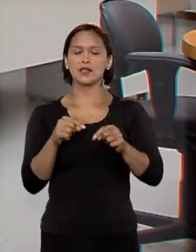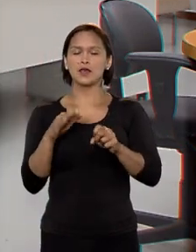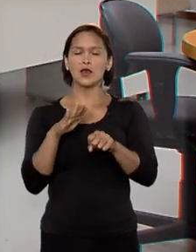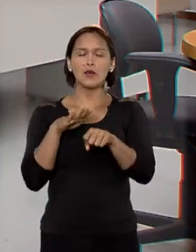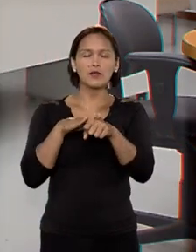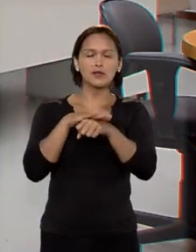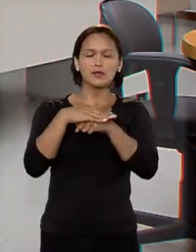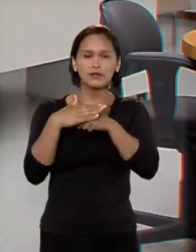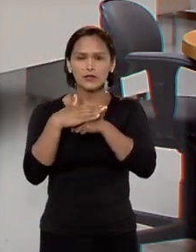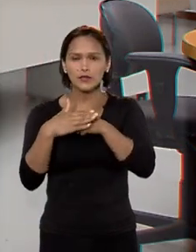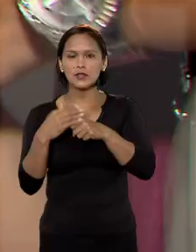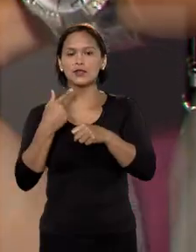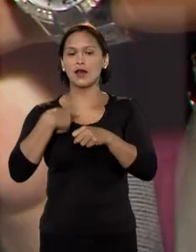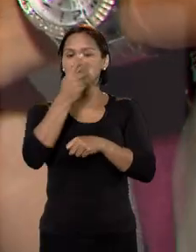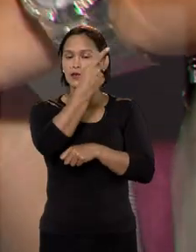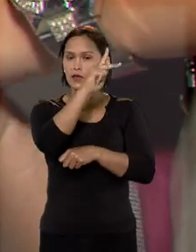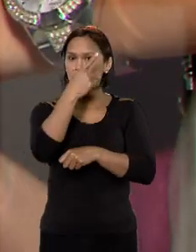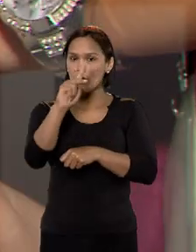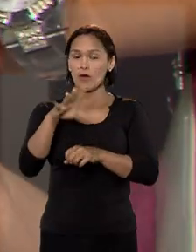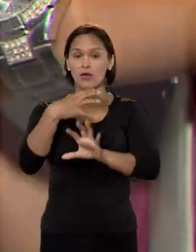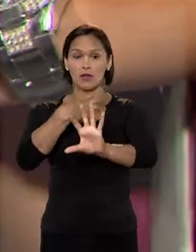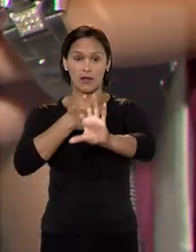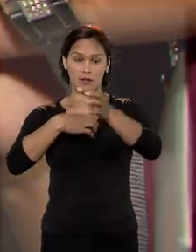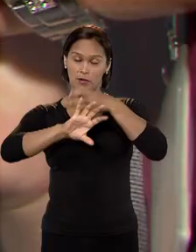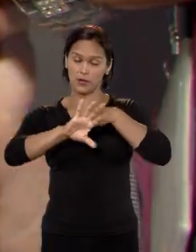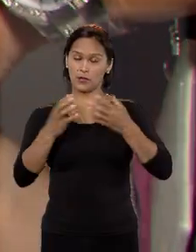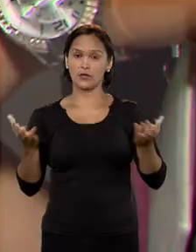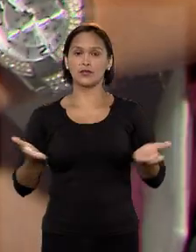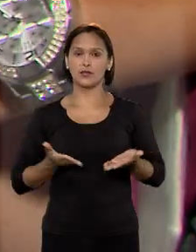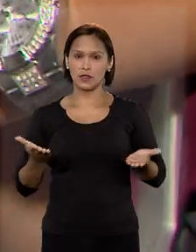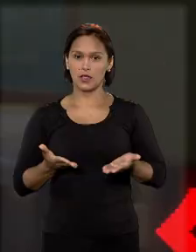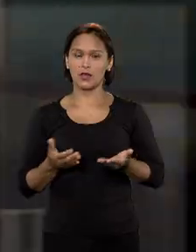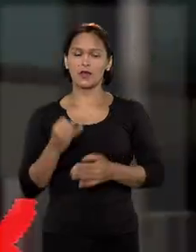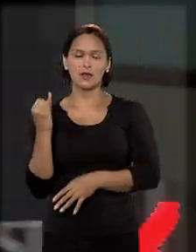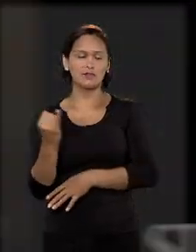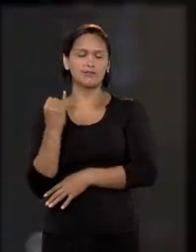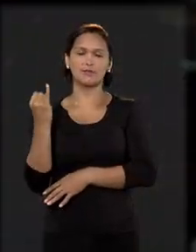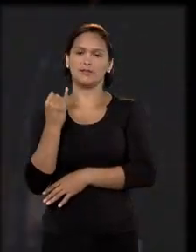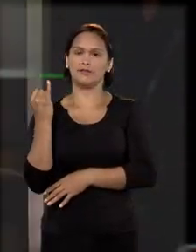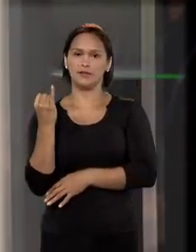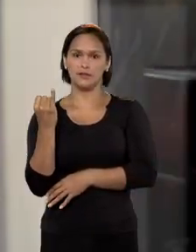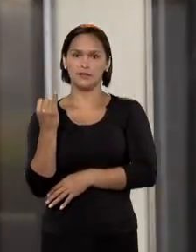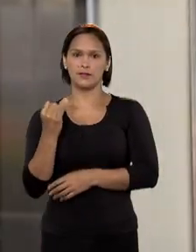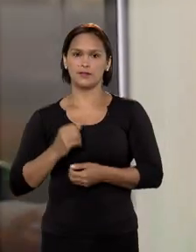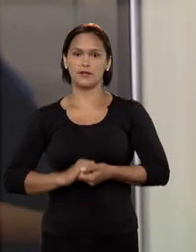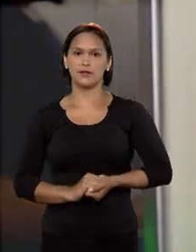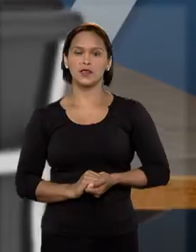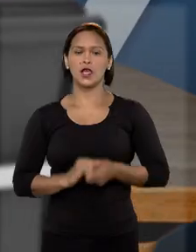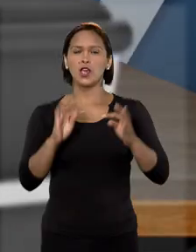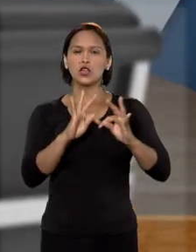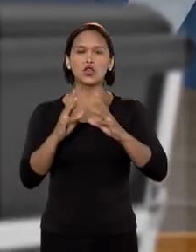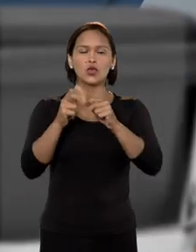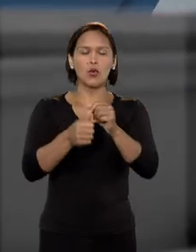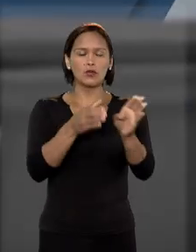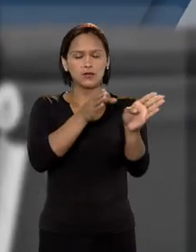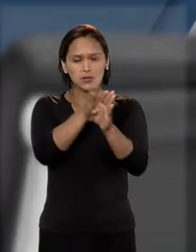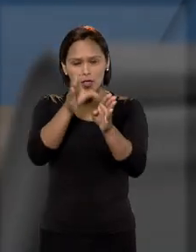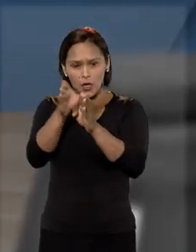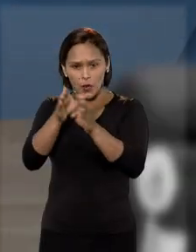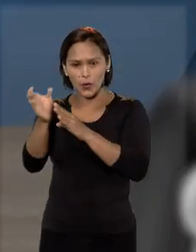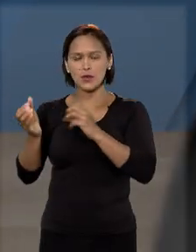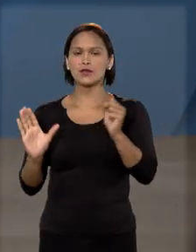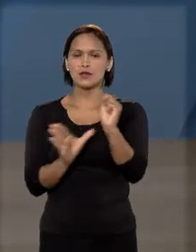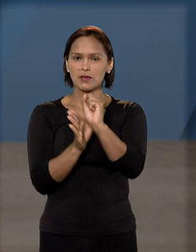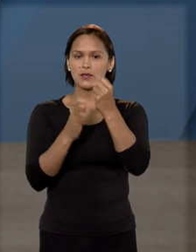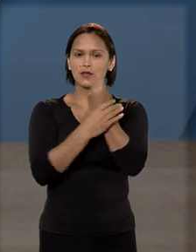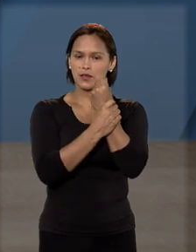tem um cuidado com o outro. Eu acho que a empatia agora é muito importante. Todas as orientações